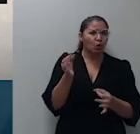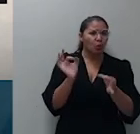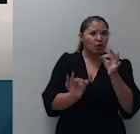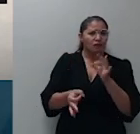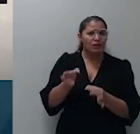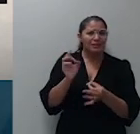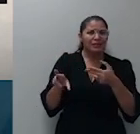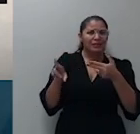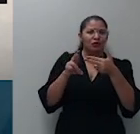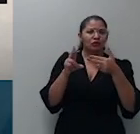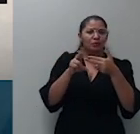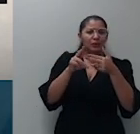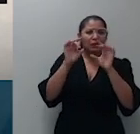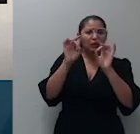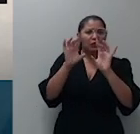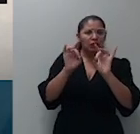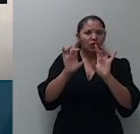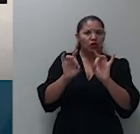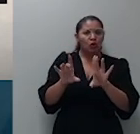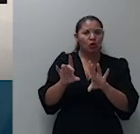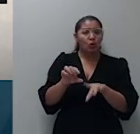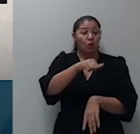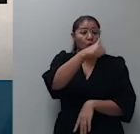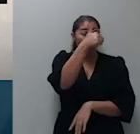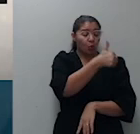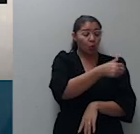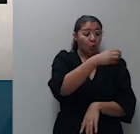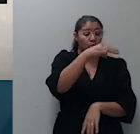385 113